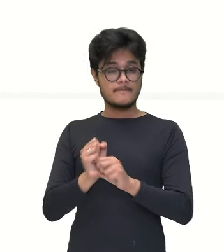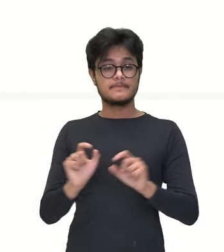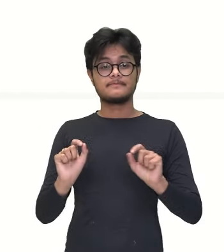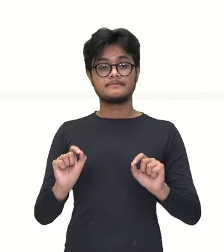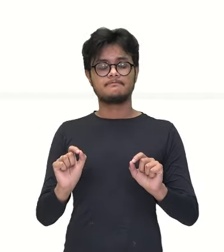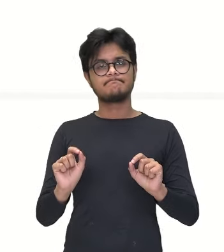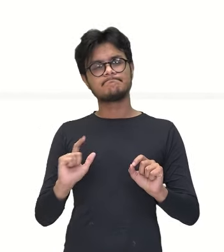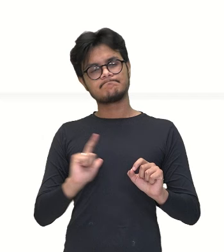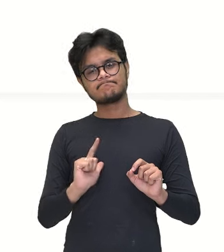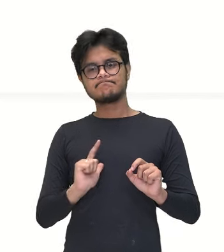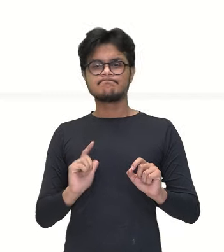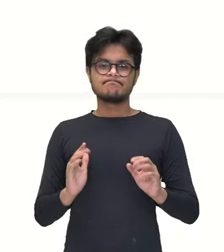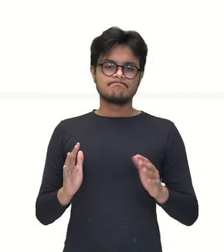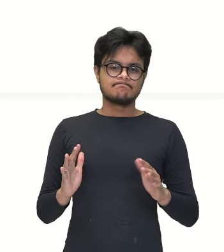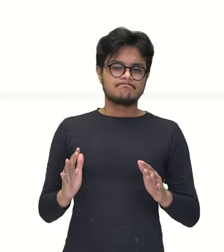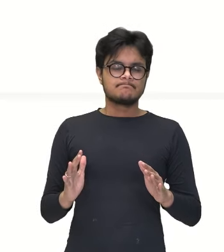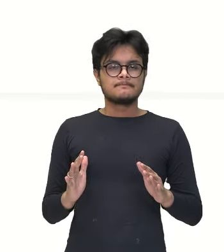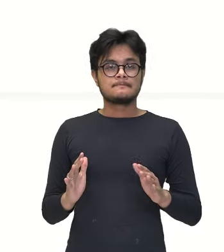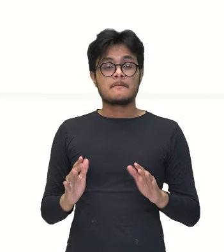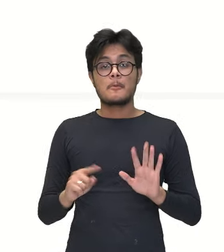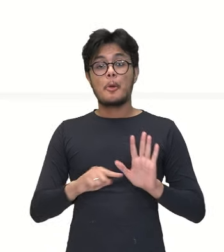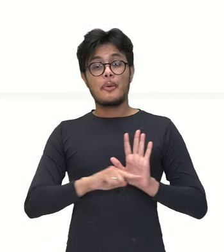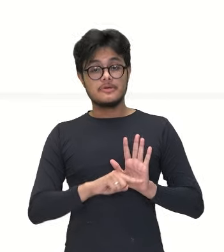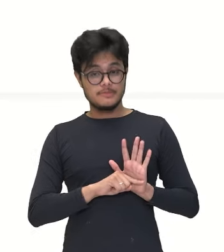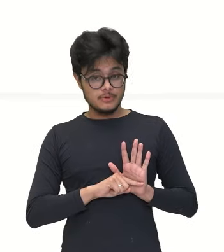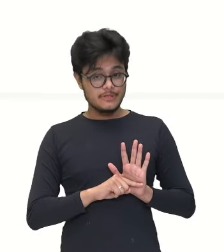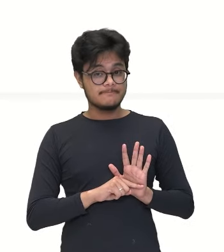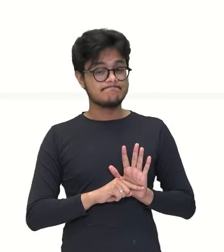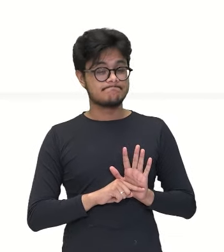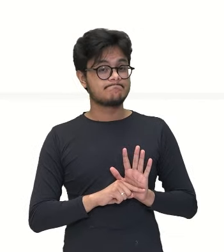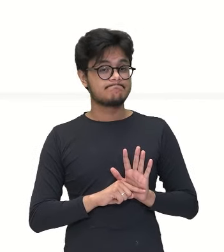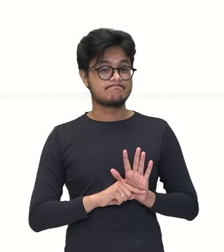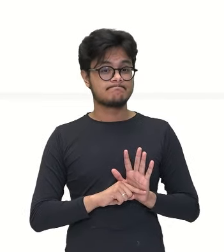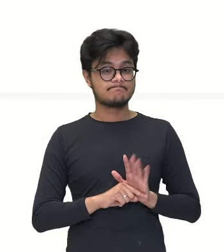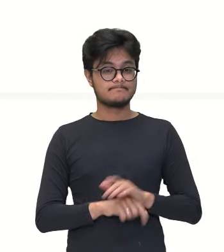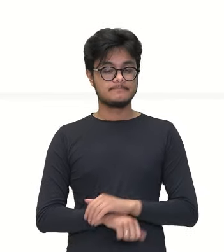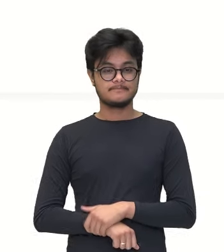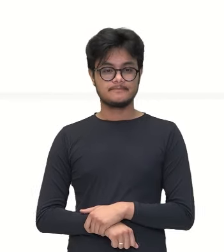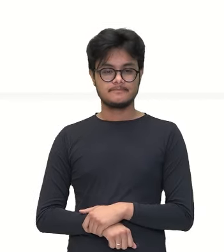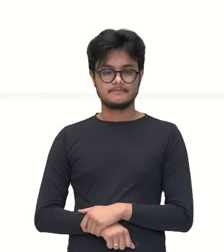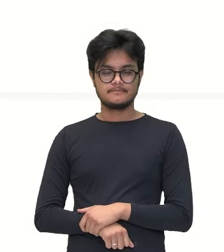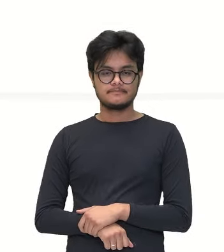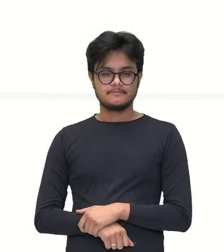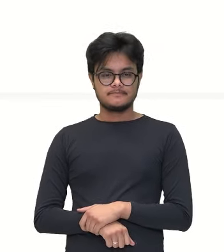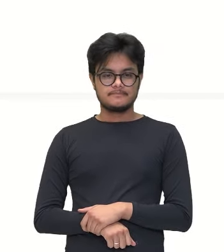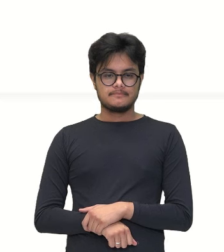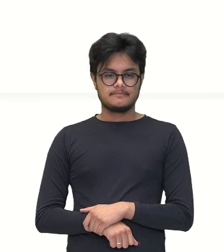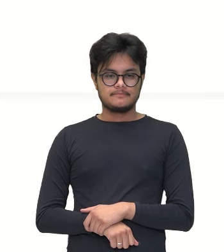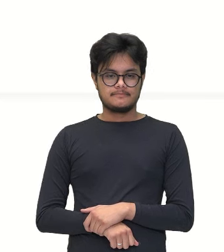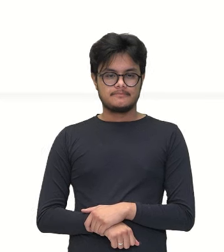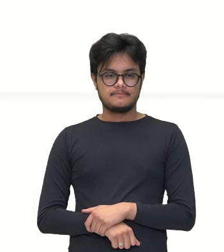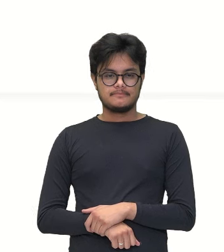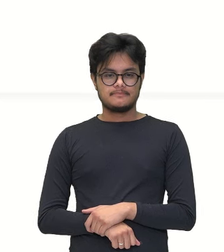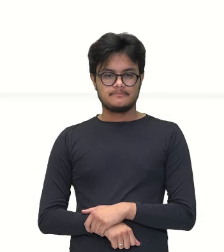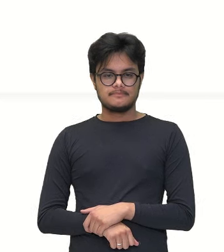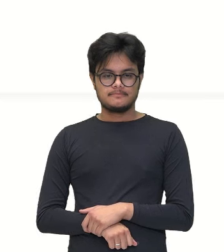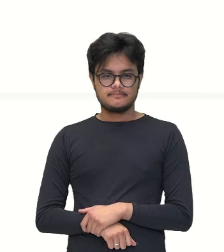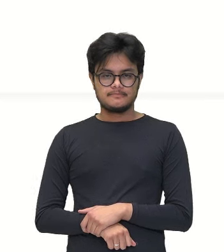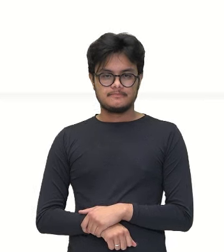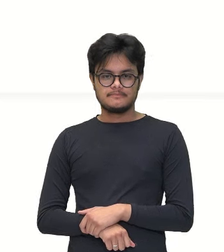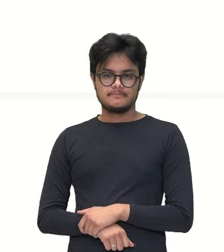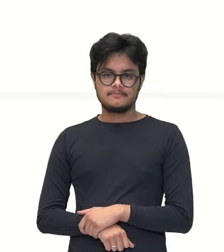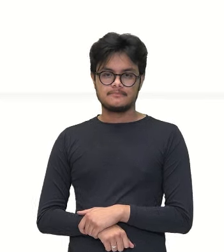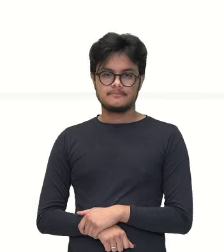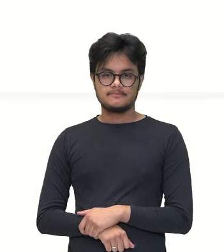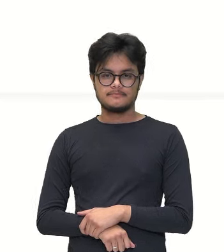a subtração ainda, né? Porque ele vai me dizer quantos tijolos é equivalente a 100